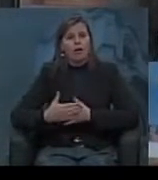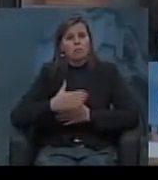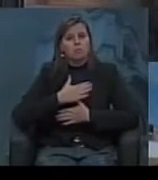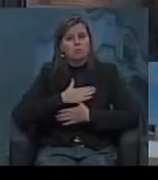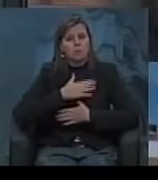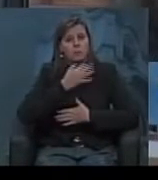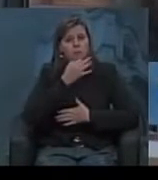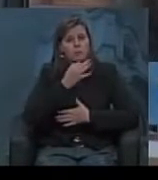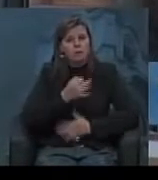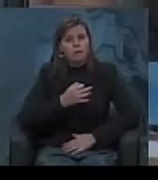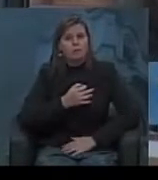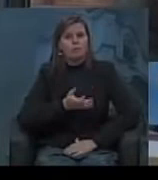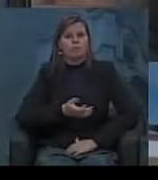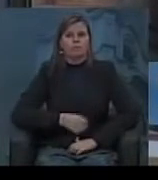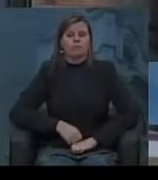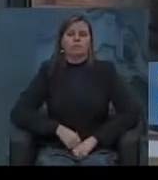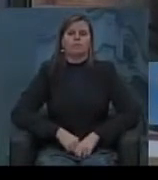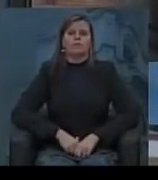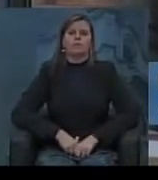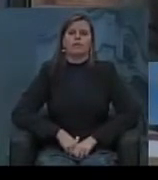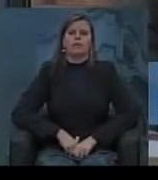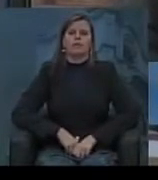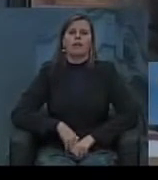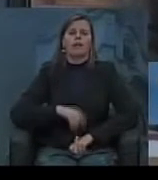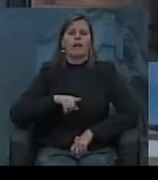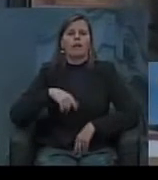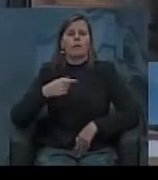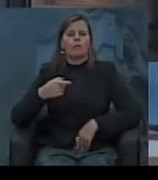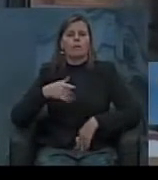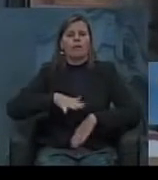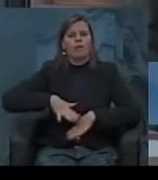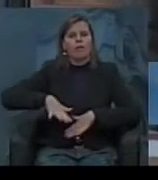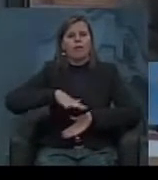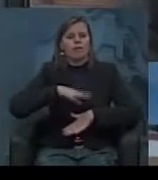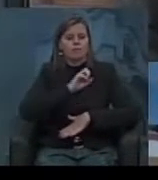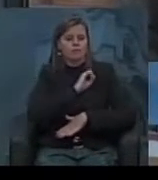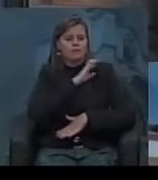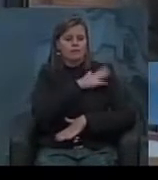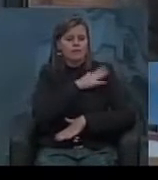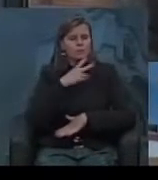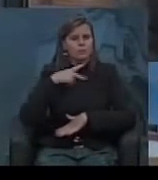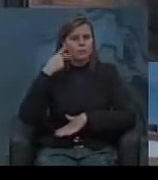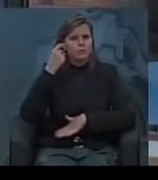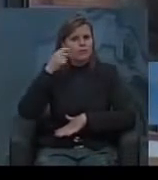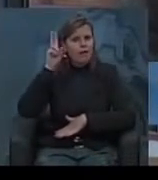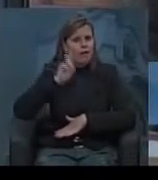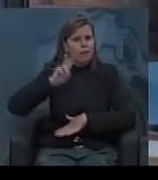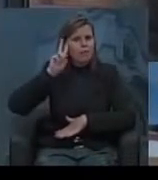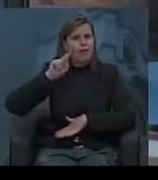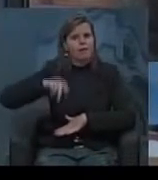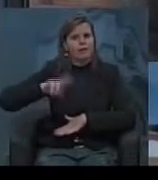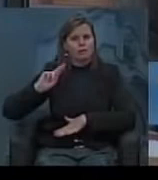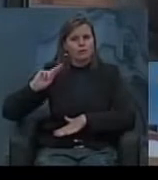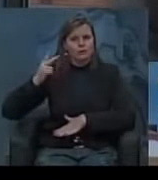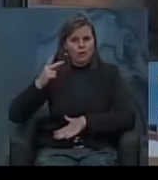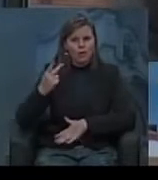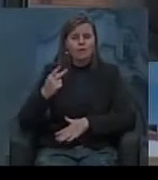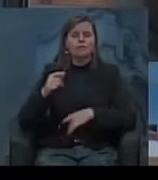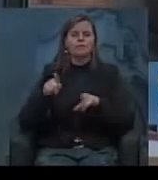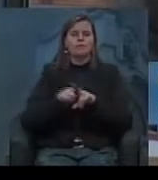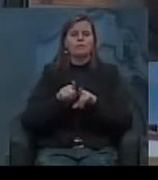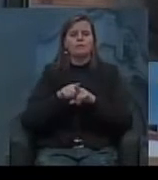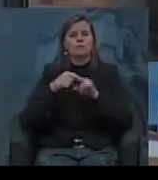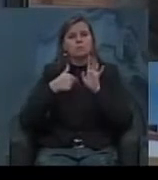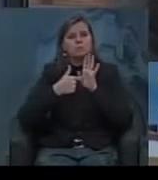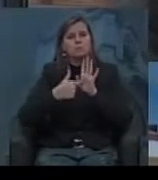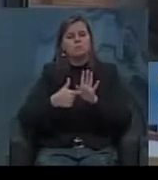político, de certa forma, militar e político, que eu acho que ainda tem que ser resgatado na nossa história. E até indico